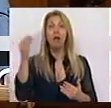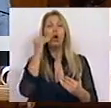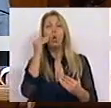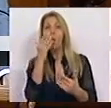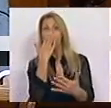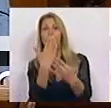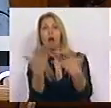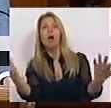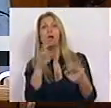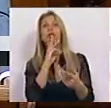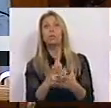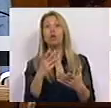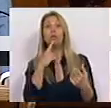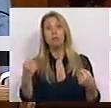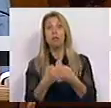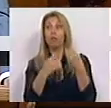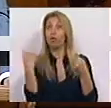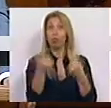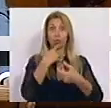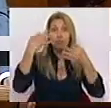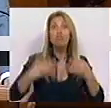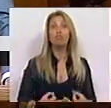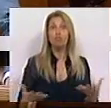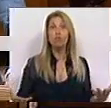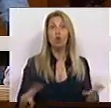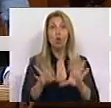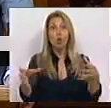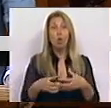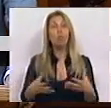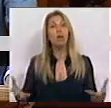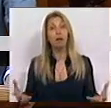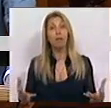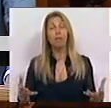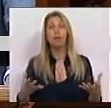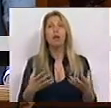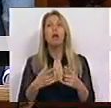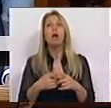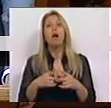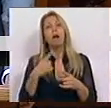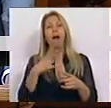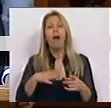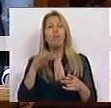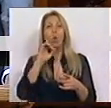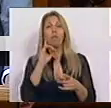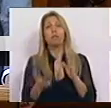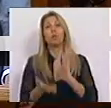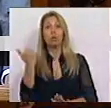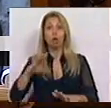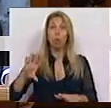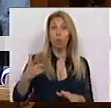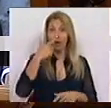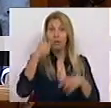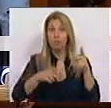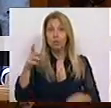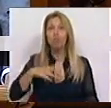e responder aos desafios que nós todos enfrentamos coletivamente e enquanto comunidade. A aposta na desqualificação do país e dos